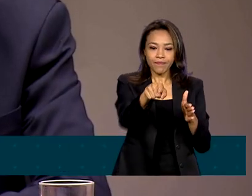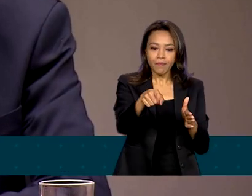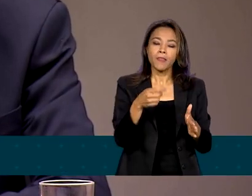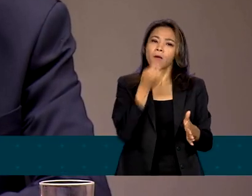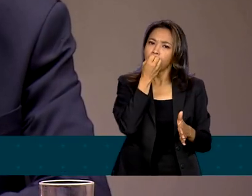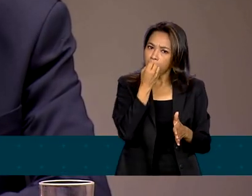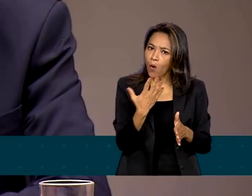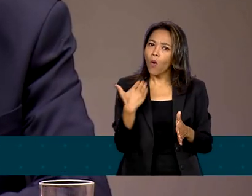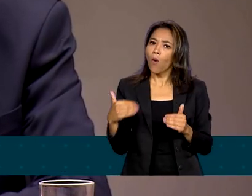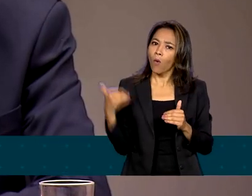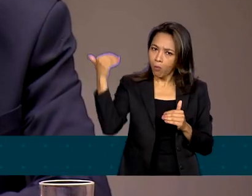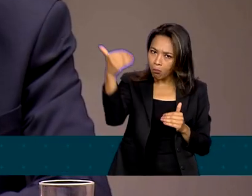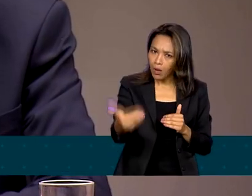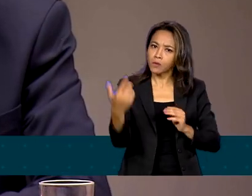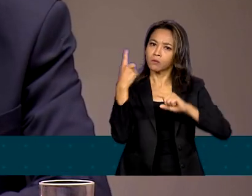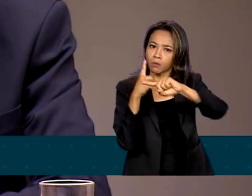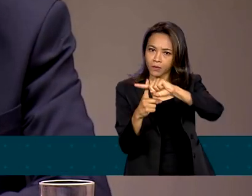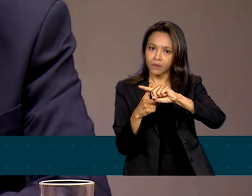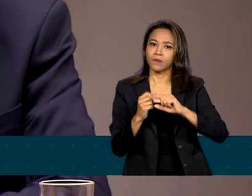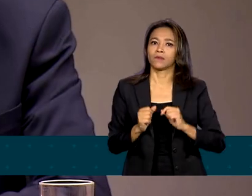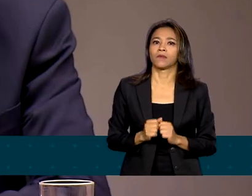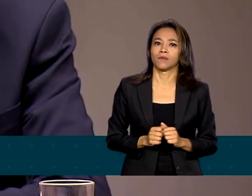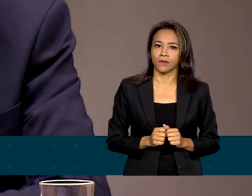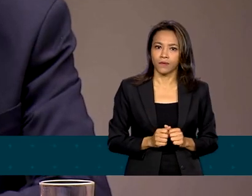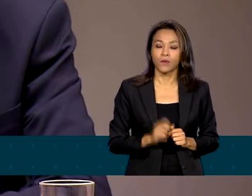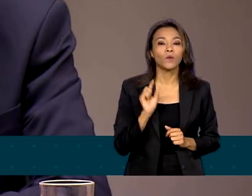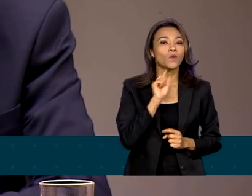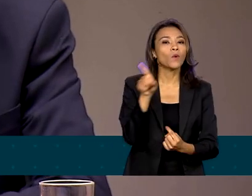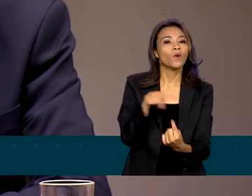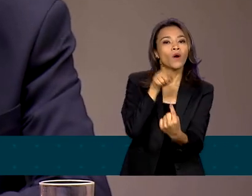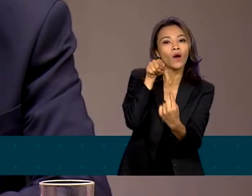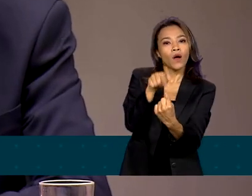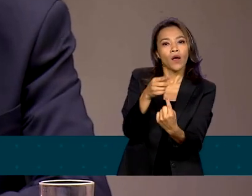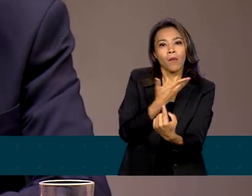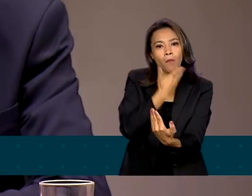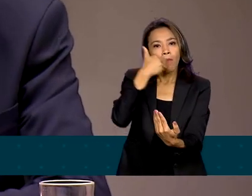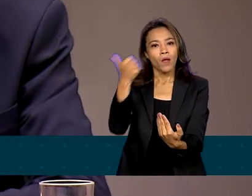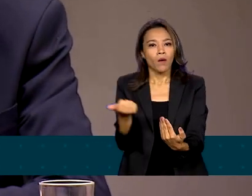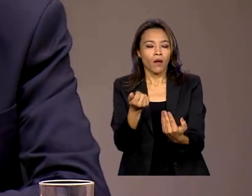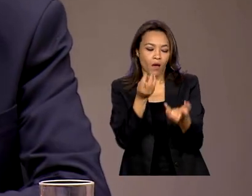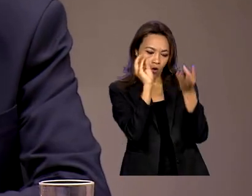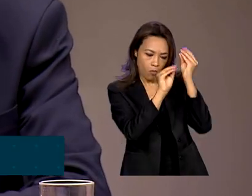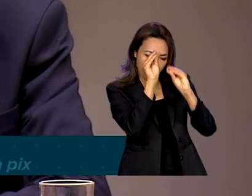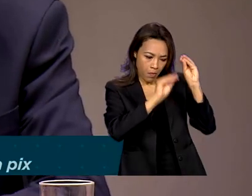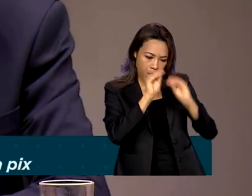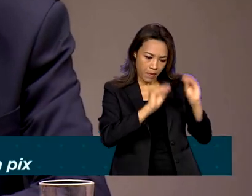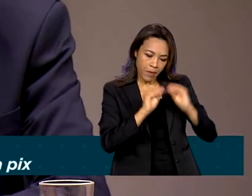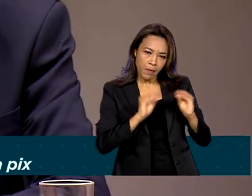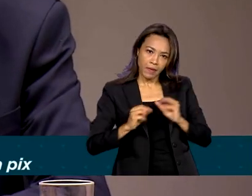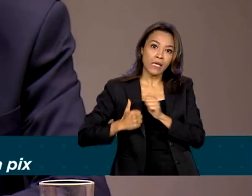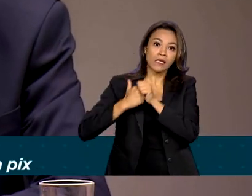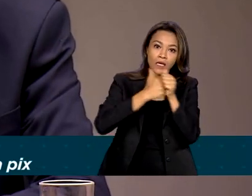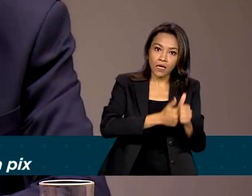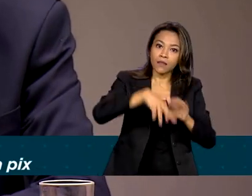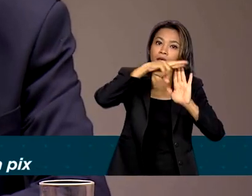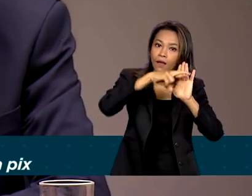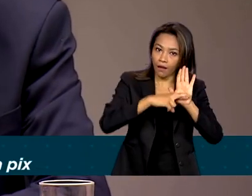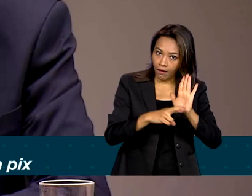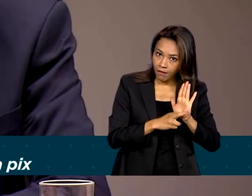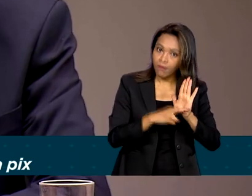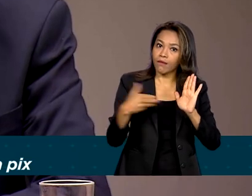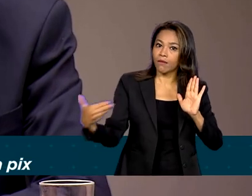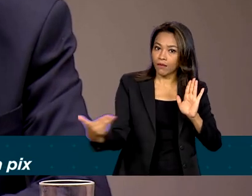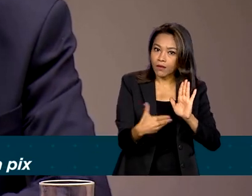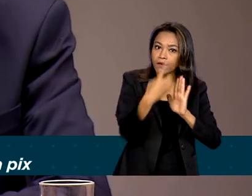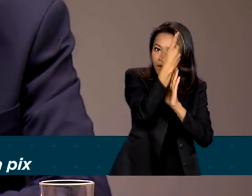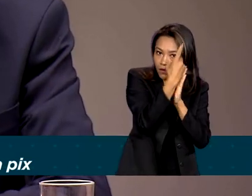positivo no sentido de melhorar o preenchimento, o cumprimento da obrigação acessória do cidadão,